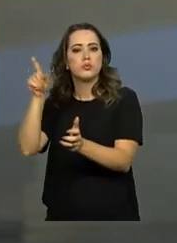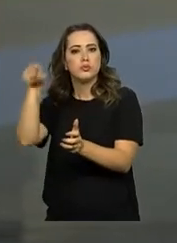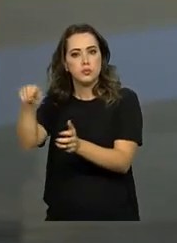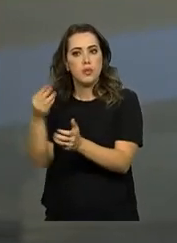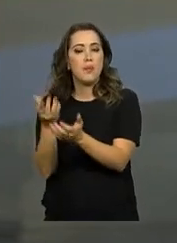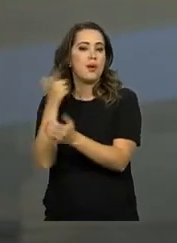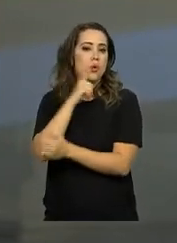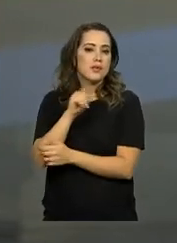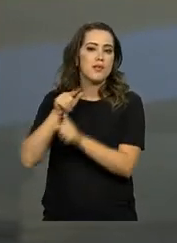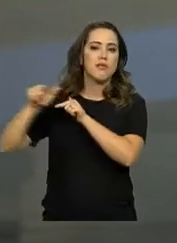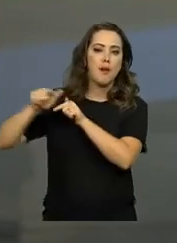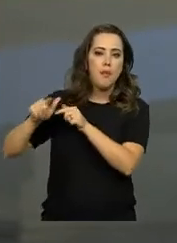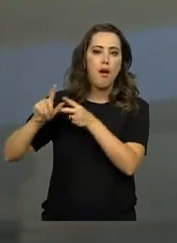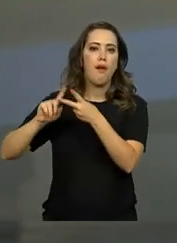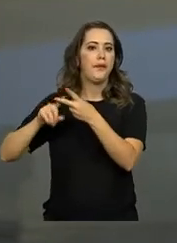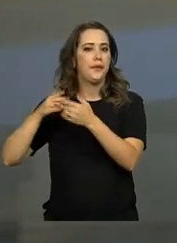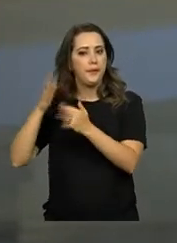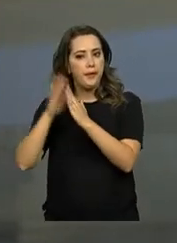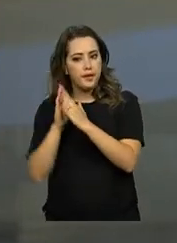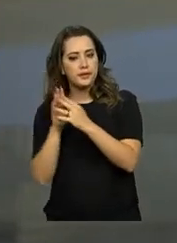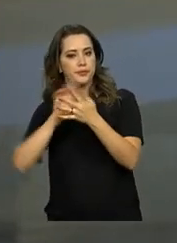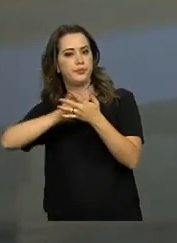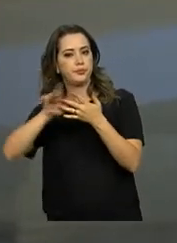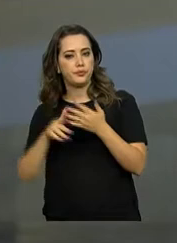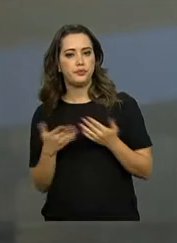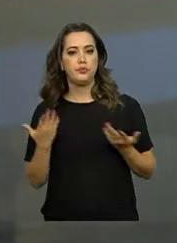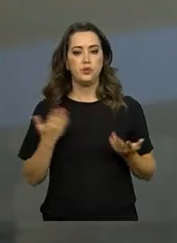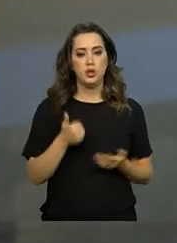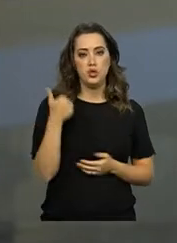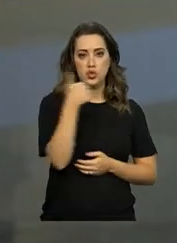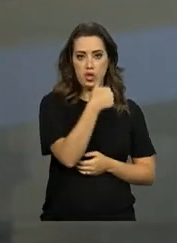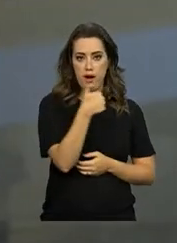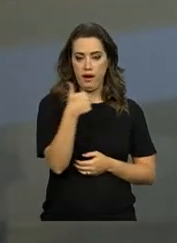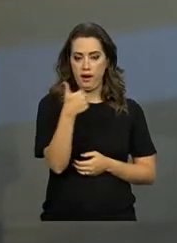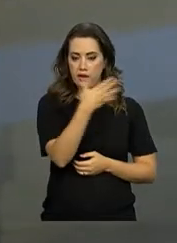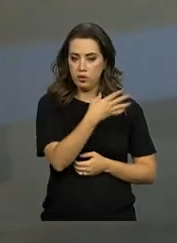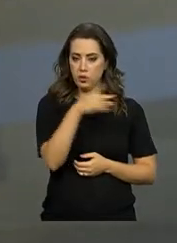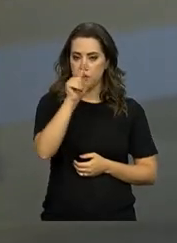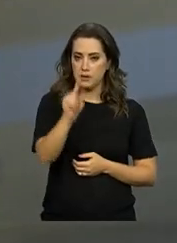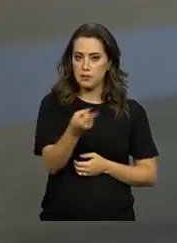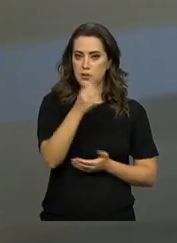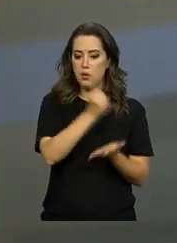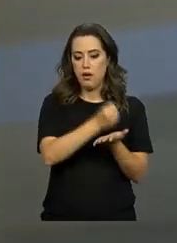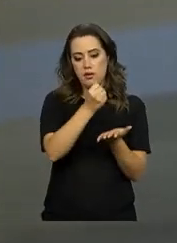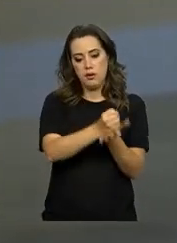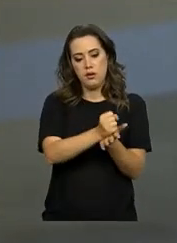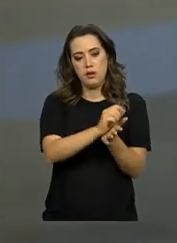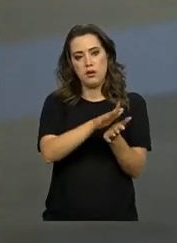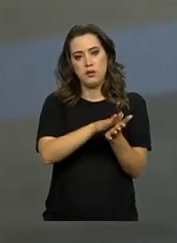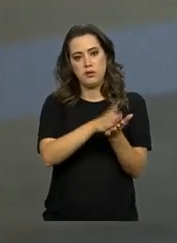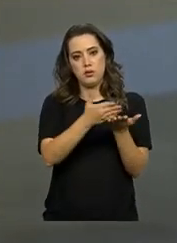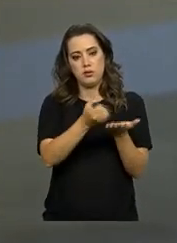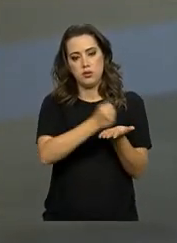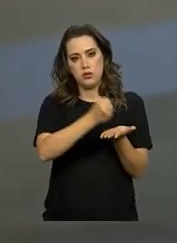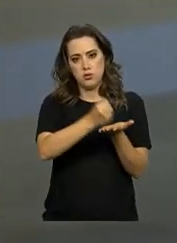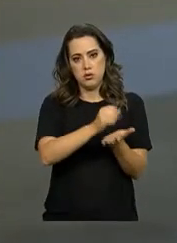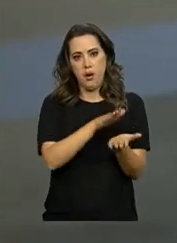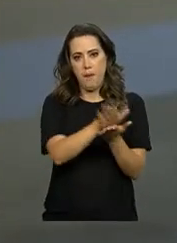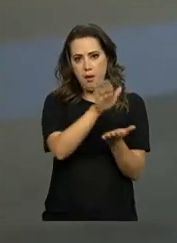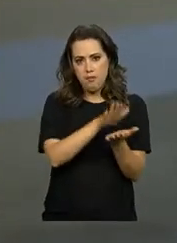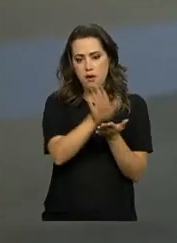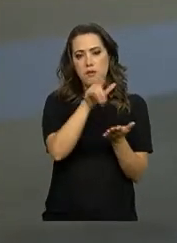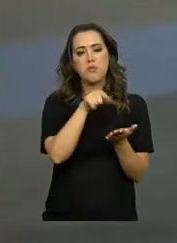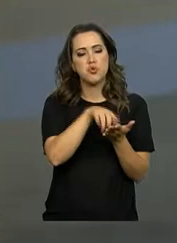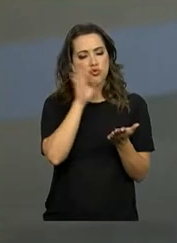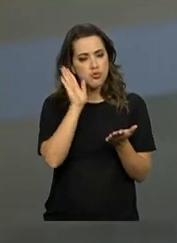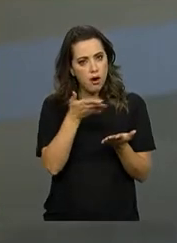Você falou sobre emprego, foram 14 mil carteiras emitidas no estado de Roraima, 14 mil carteiras de trabalho emitidas. Mas, quais são as estratégias